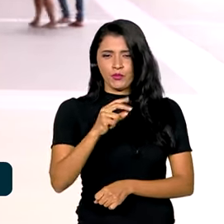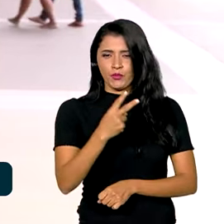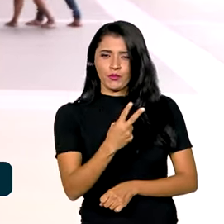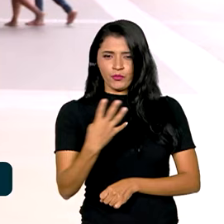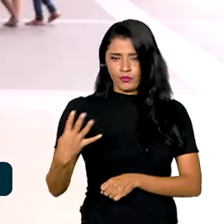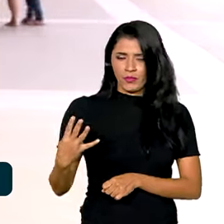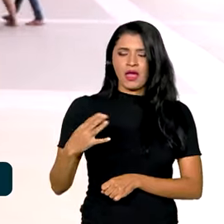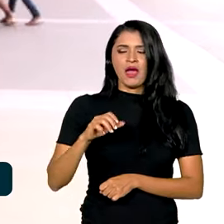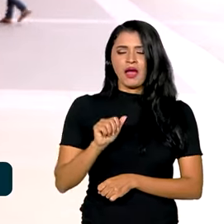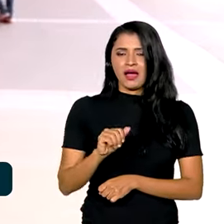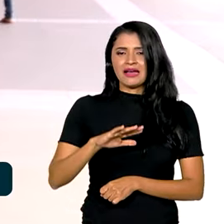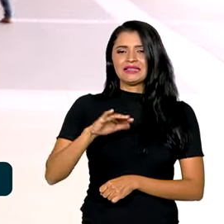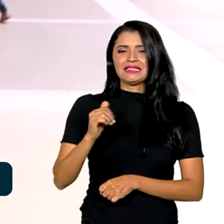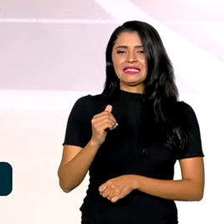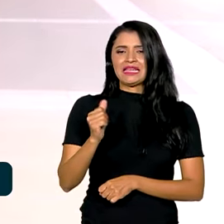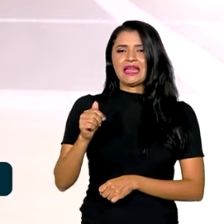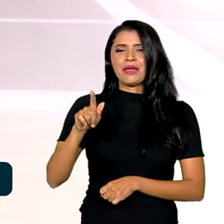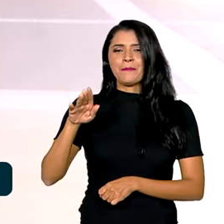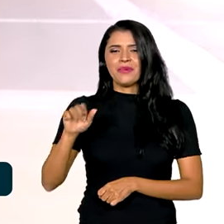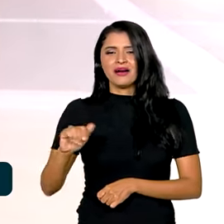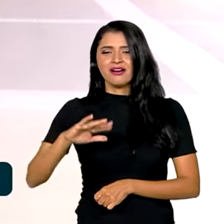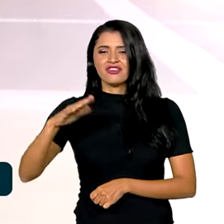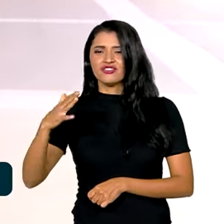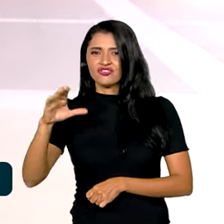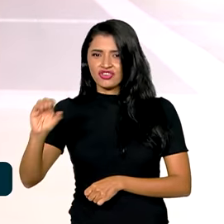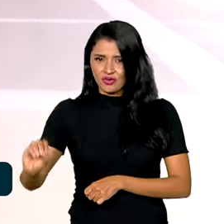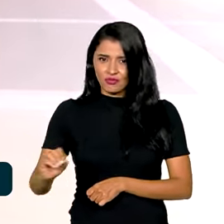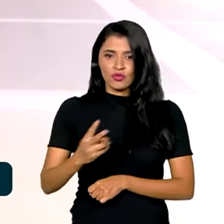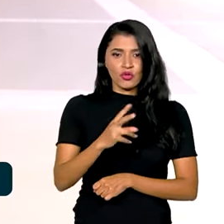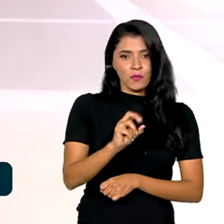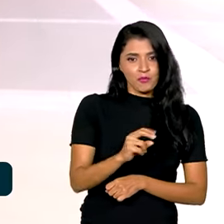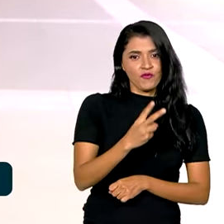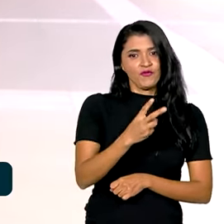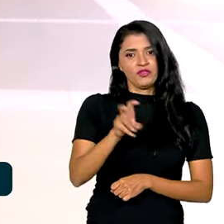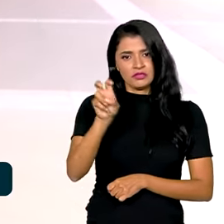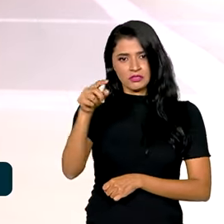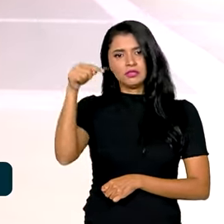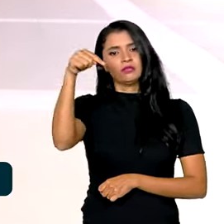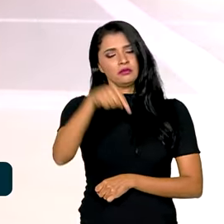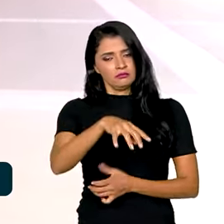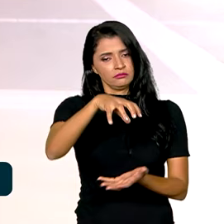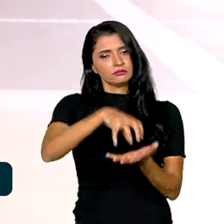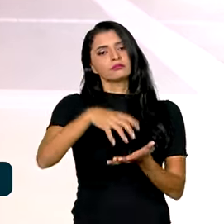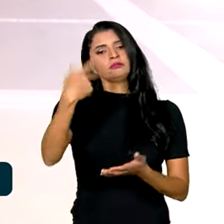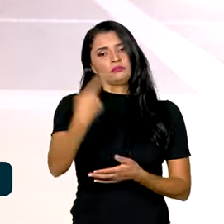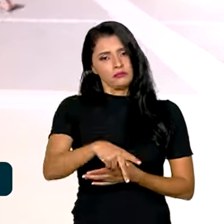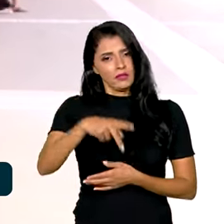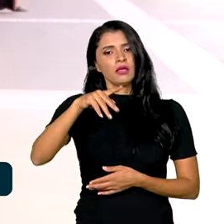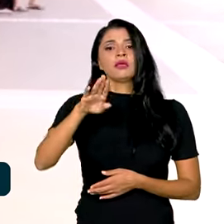Azerbaijão. Em 2025 será a vez do Brasil sediar a cúpula do clima em Belém do Pará.